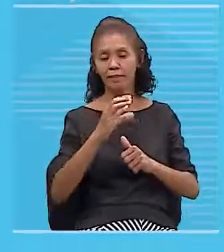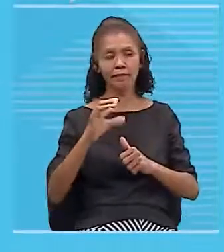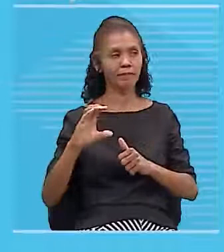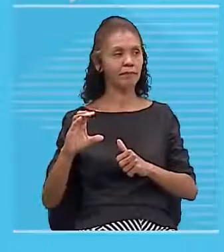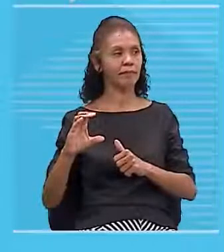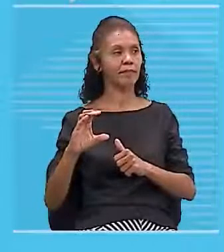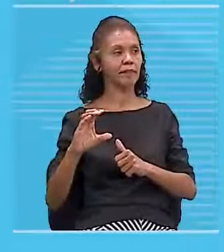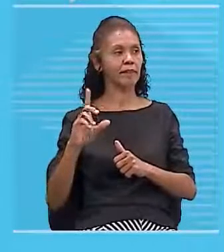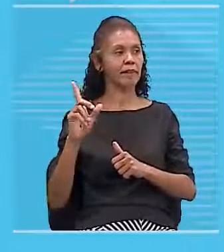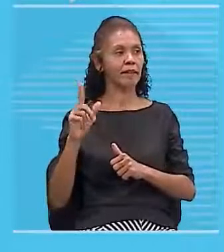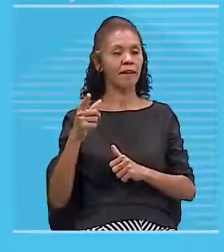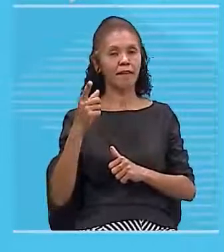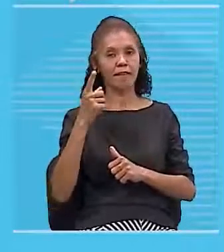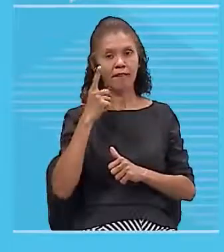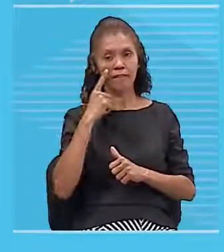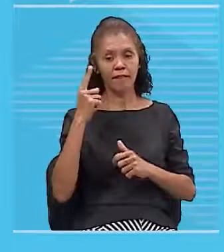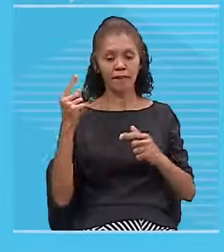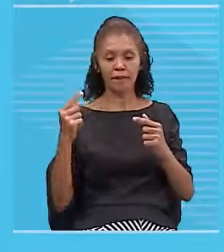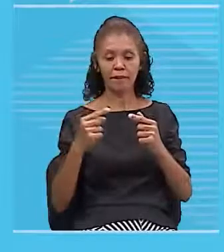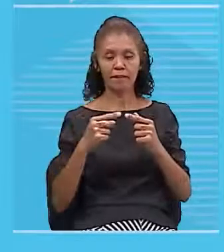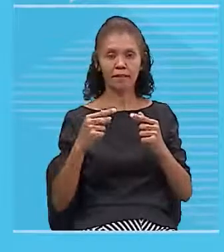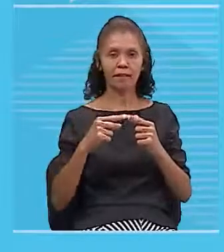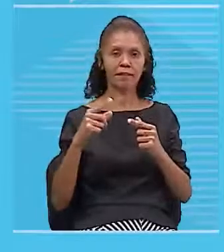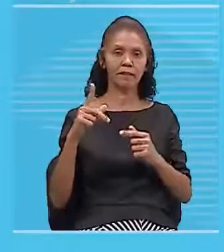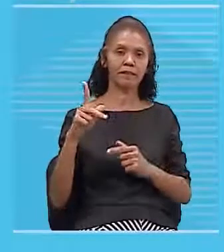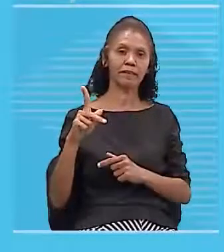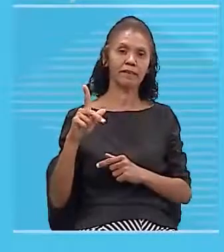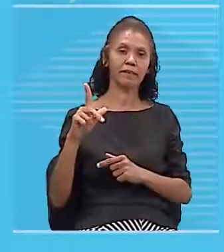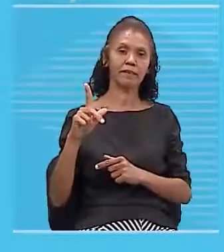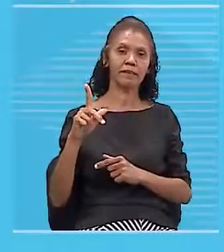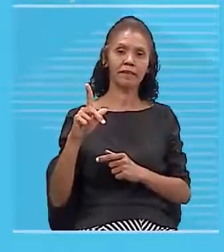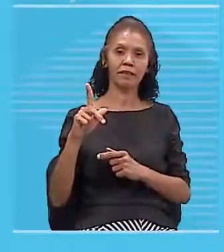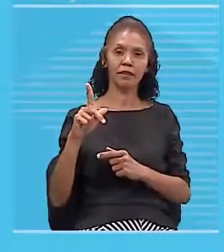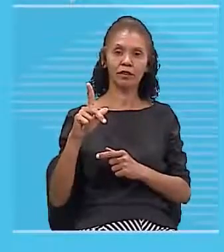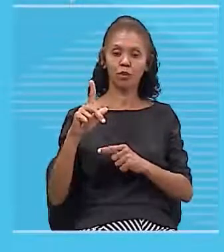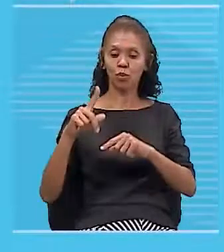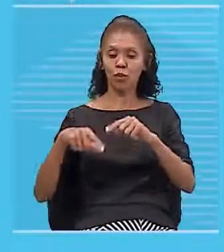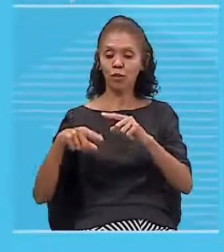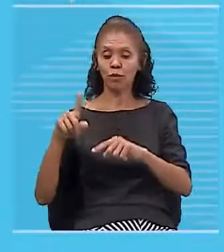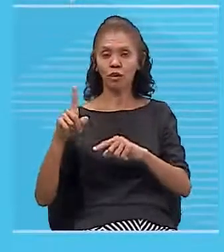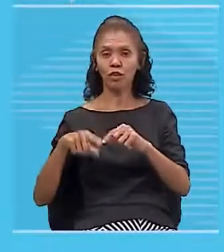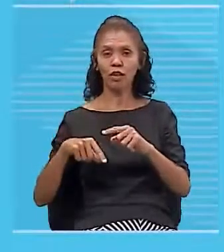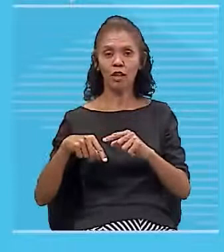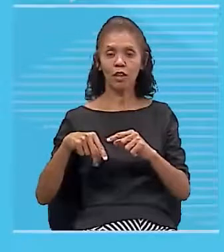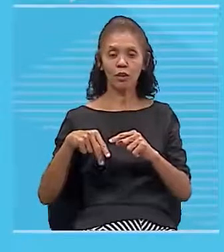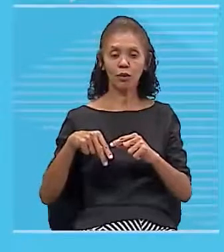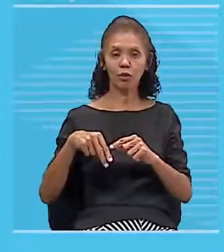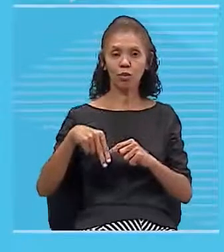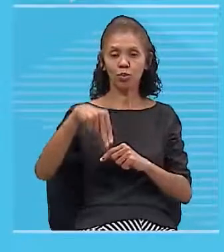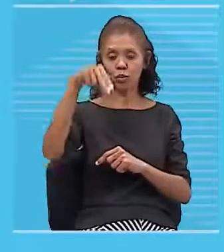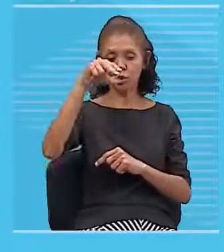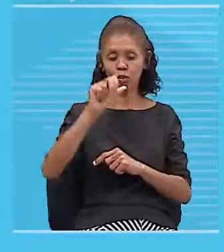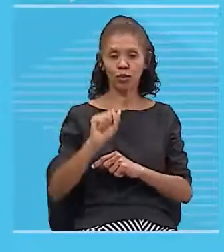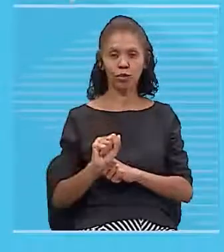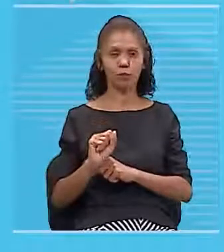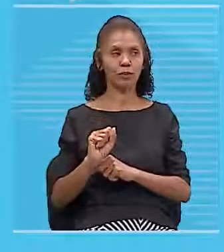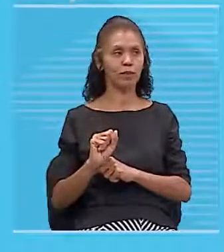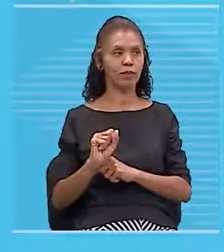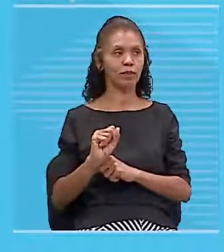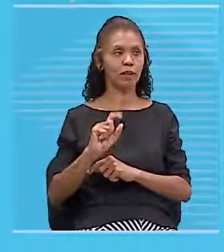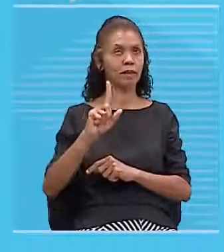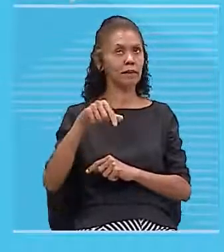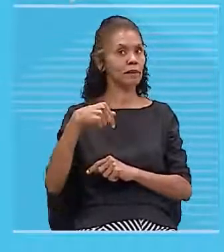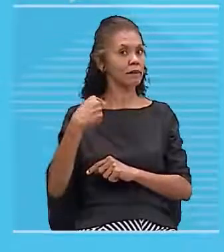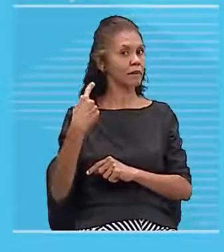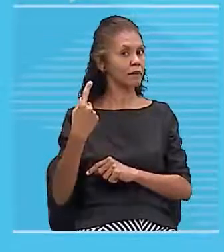observa a plaquinha com o norte e sul, o que a gente tem que fazer? Depois de observar para onde a corrente